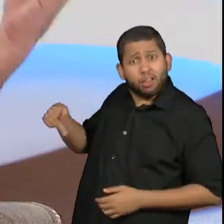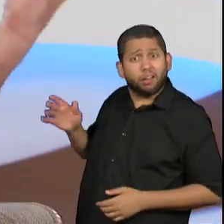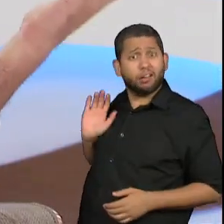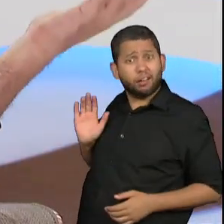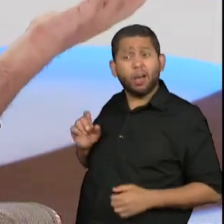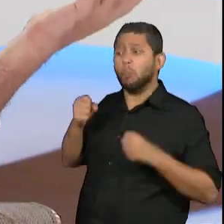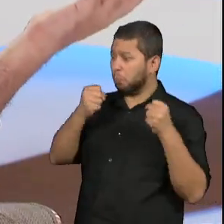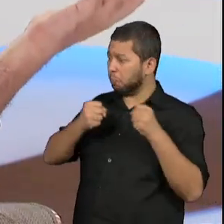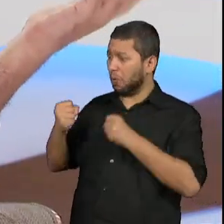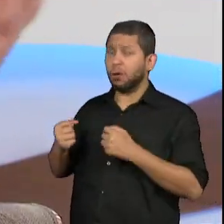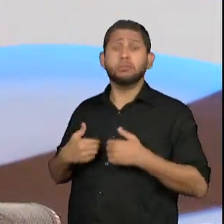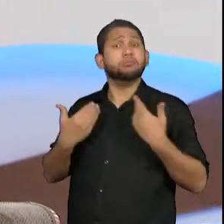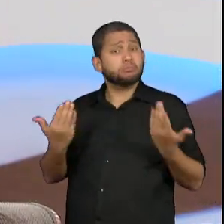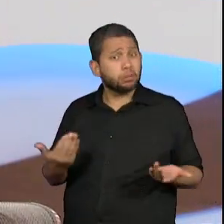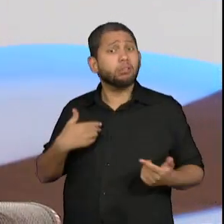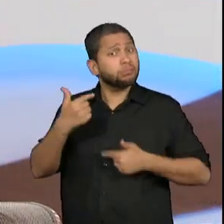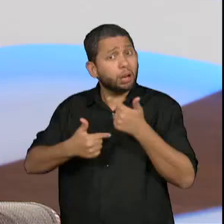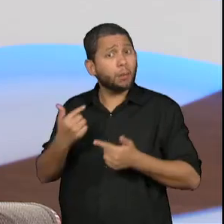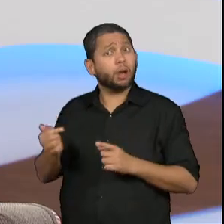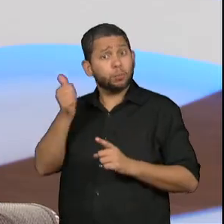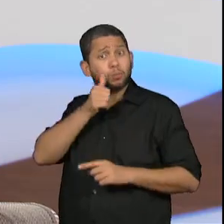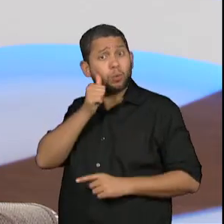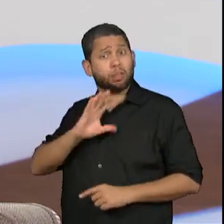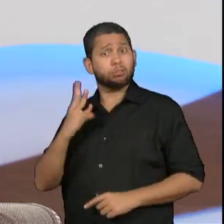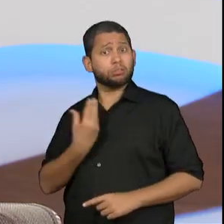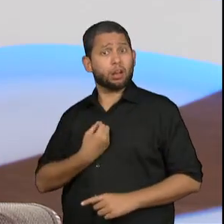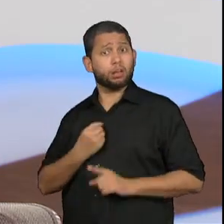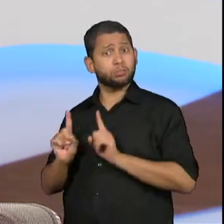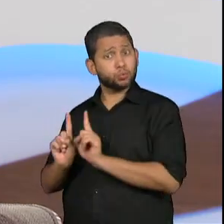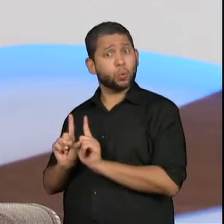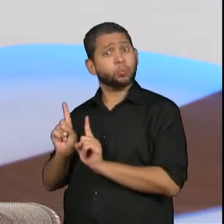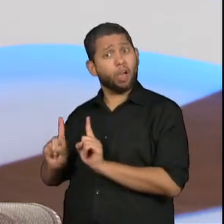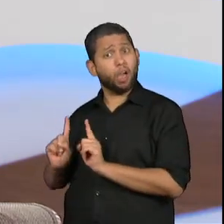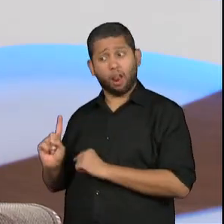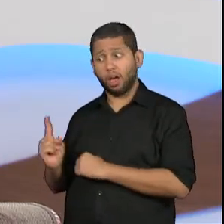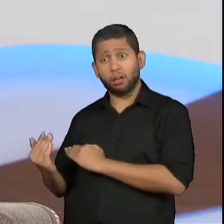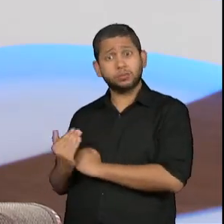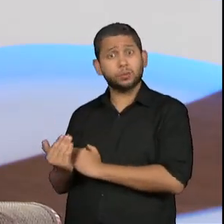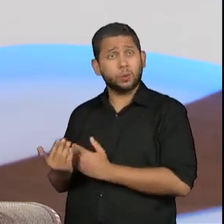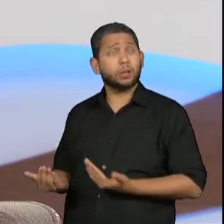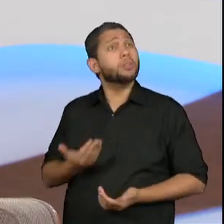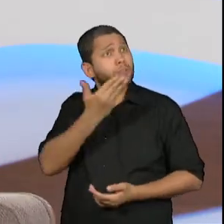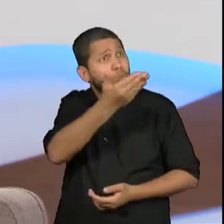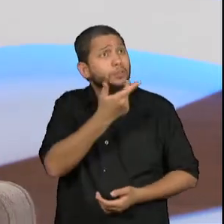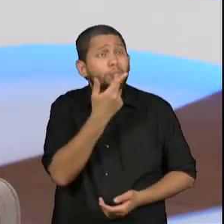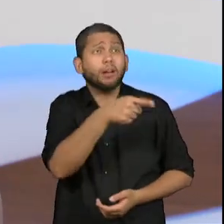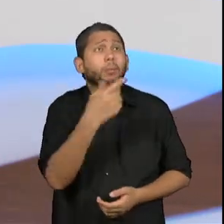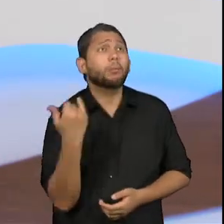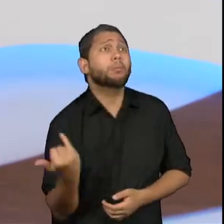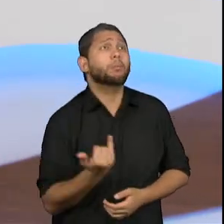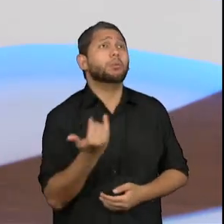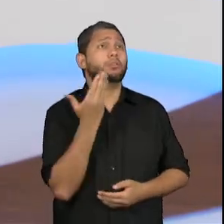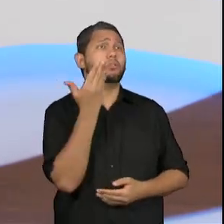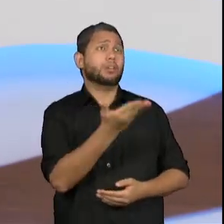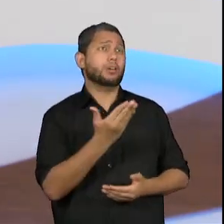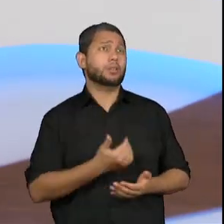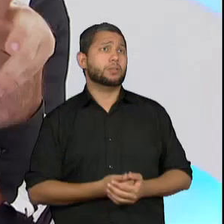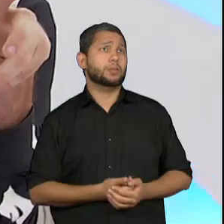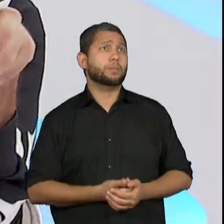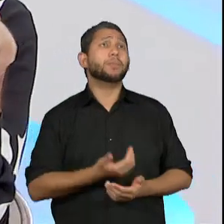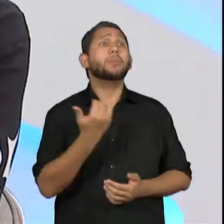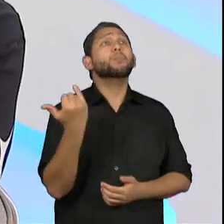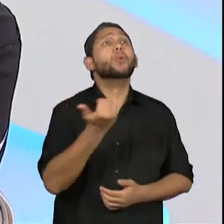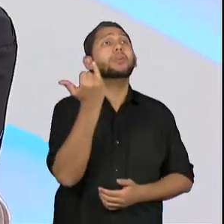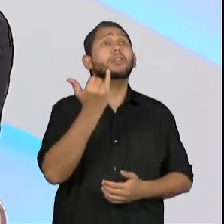Então, isso são situações que estão ao meu alcance. Mas isso que você fala é fundamental, mas é fundamental que a